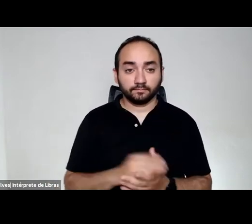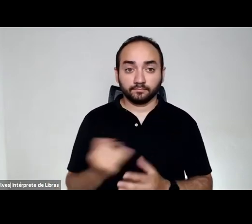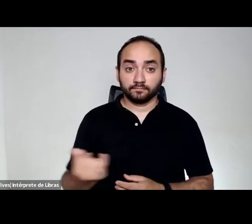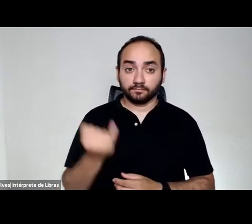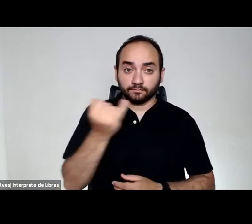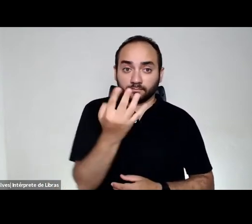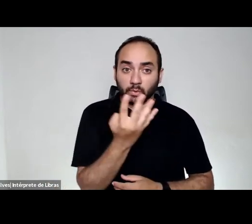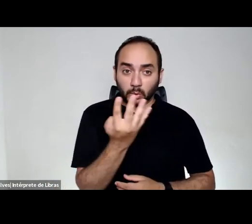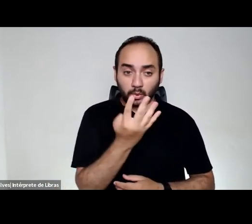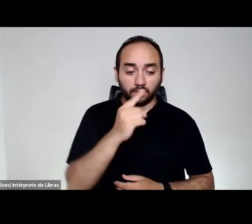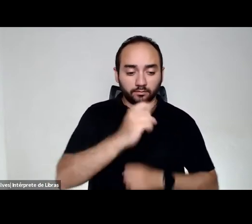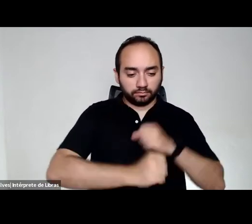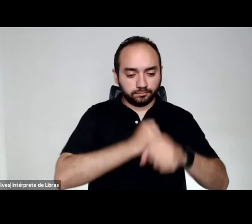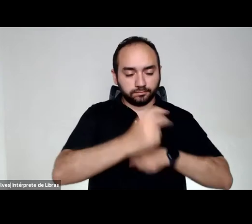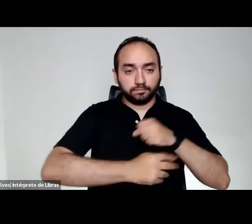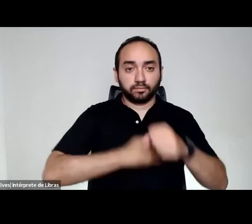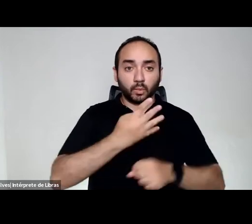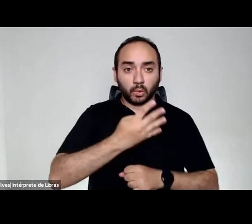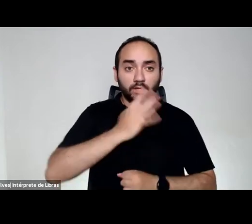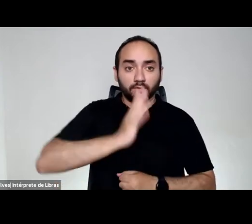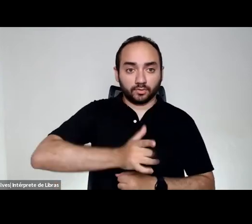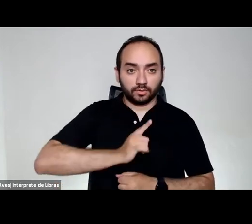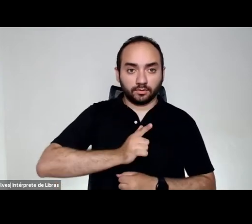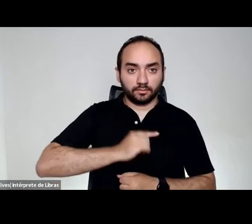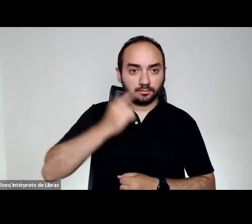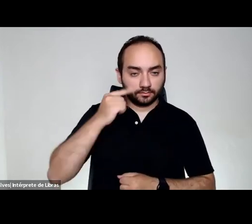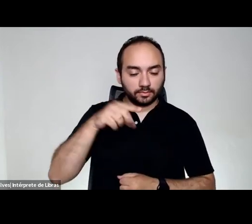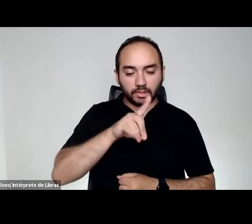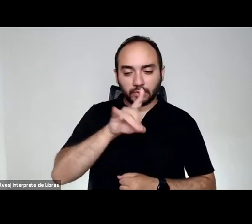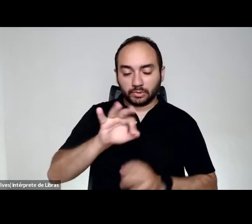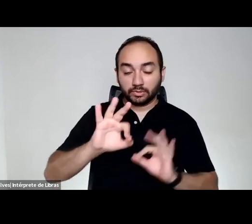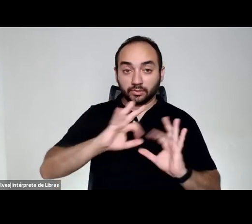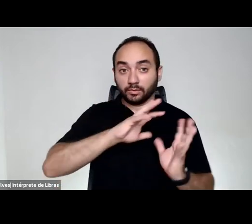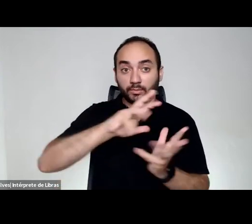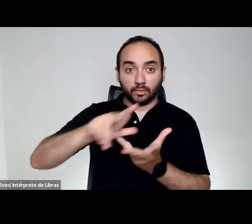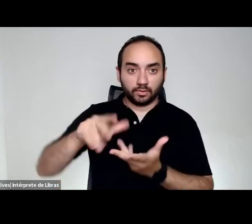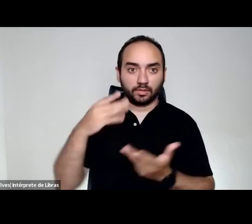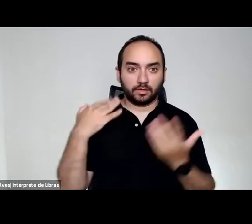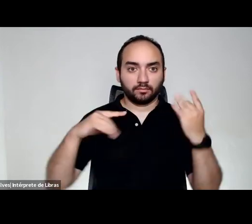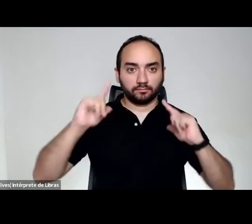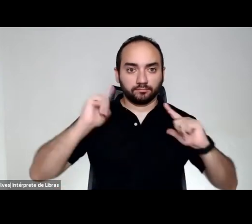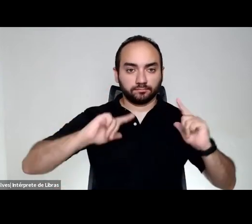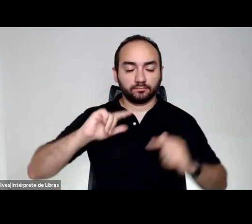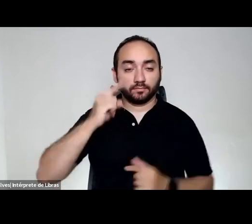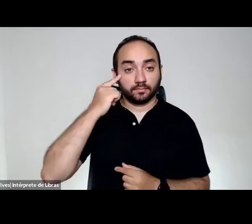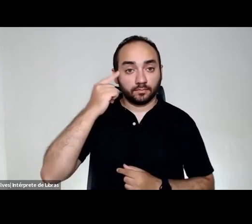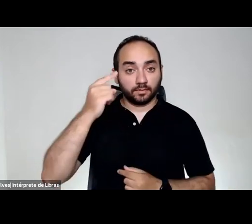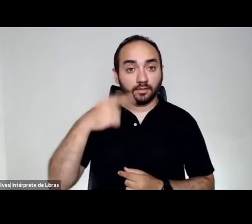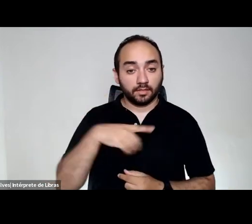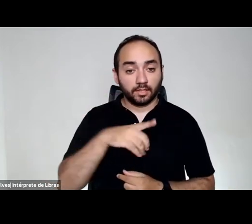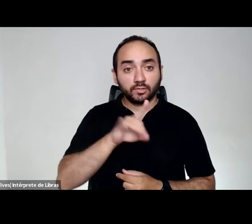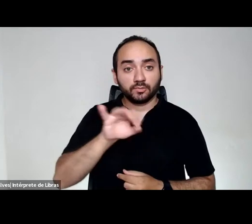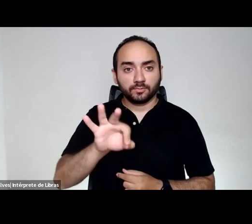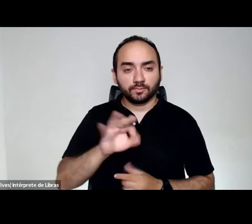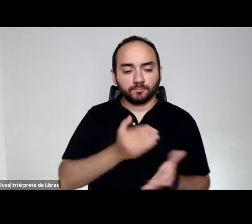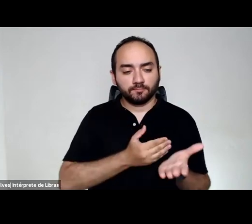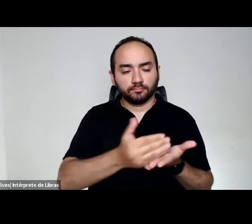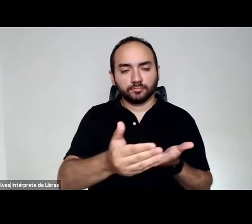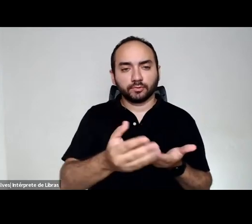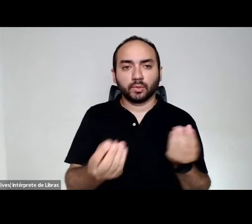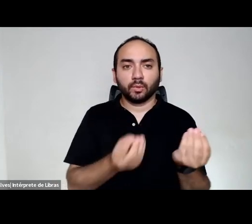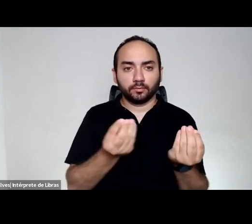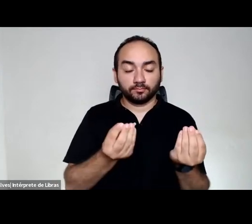quarta edição do Dia Mundial do Lazer. e uma data que começou a ser celebrada no momento,